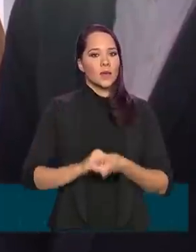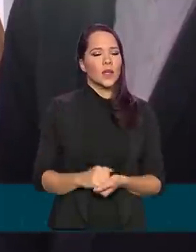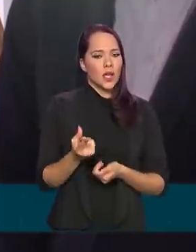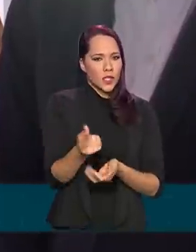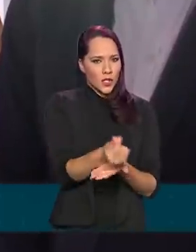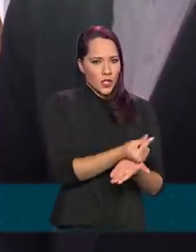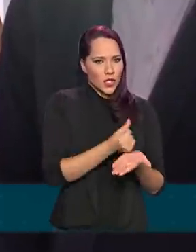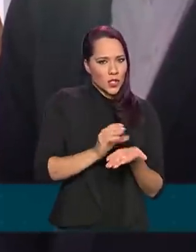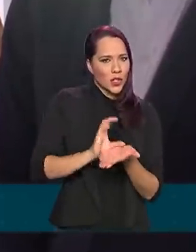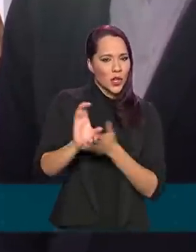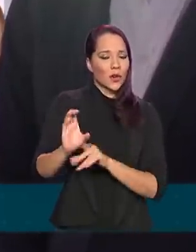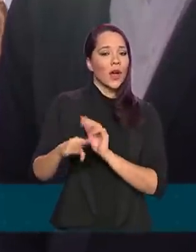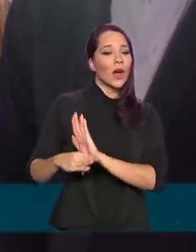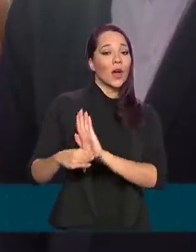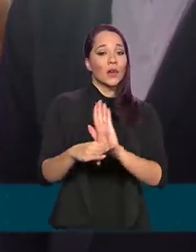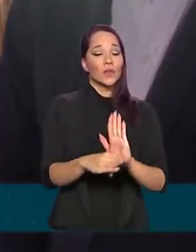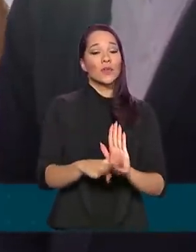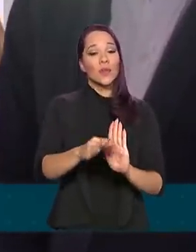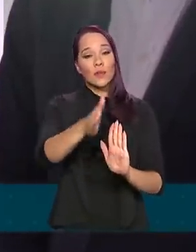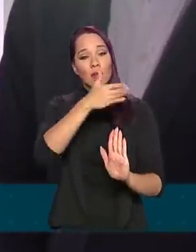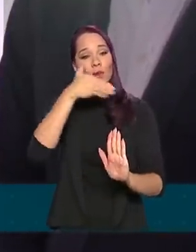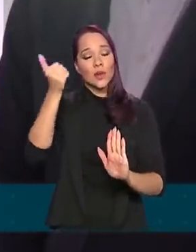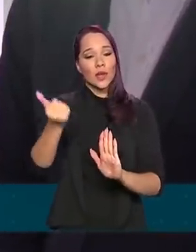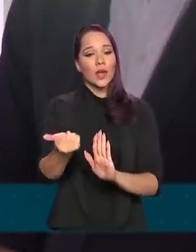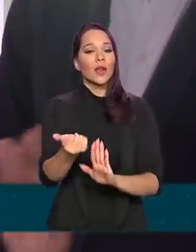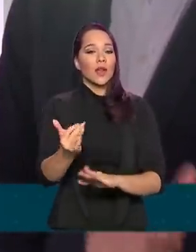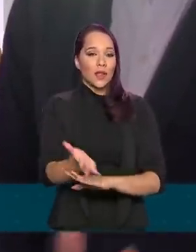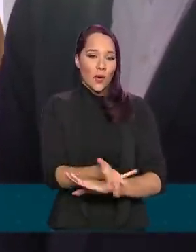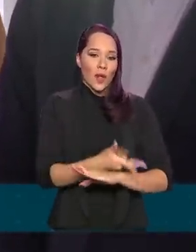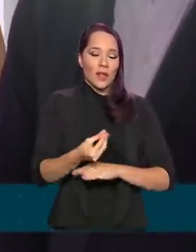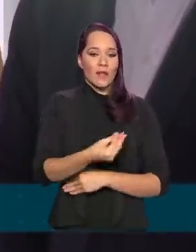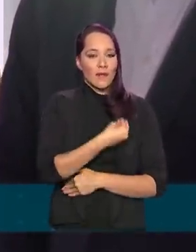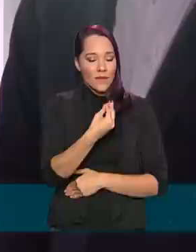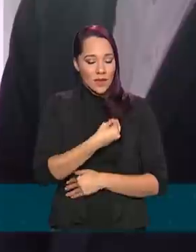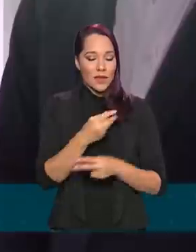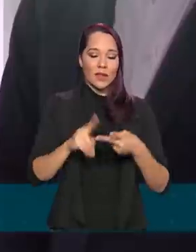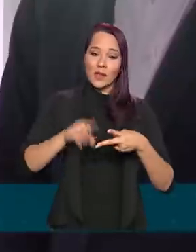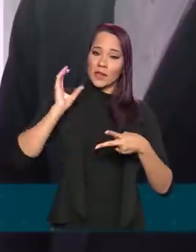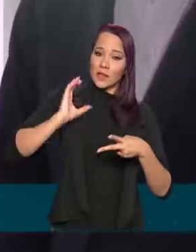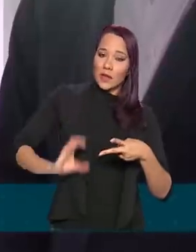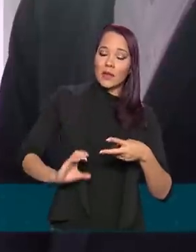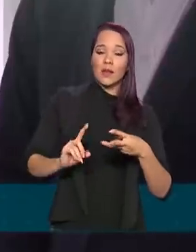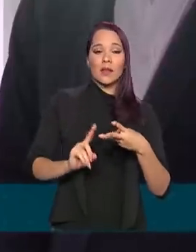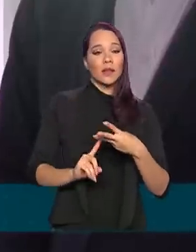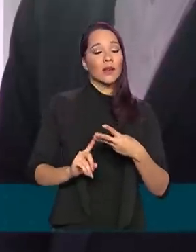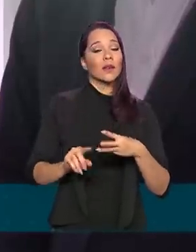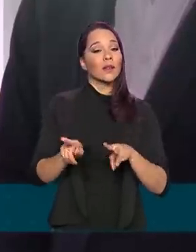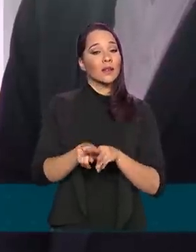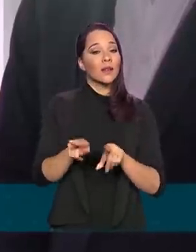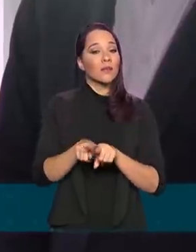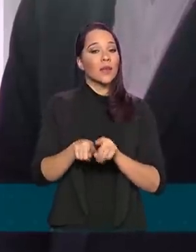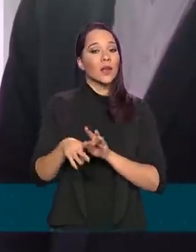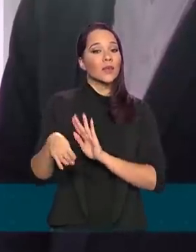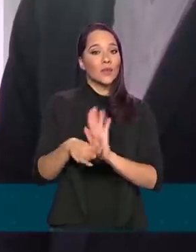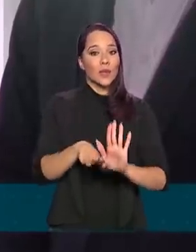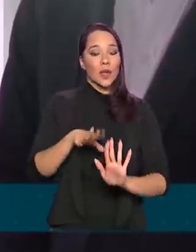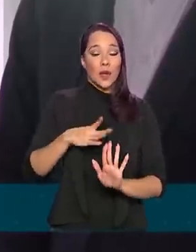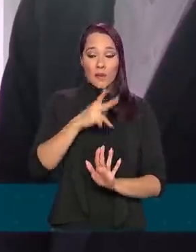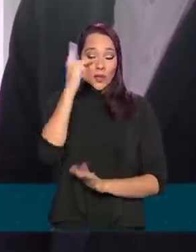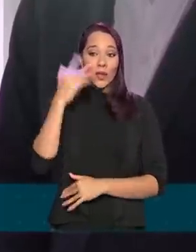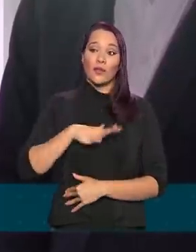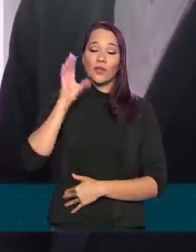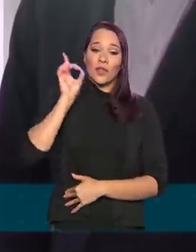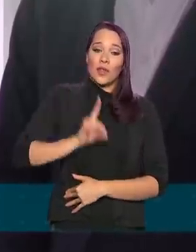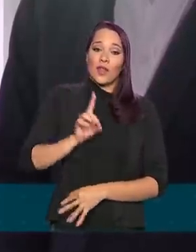recursos propiciam a melhoria da qualidade de vida, da cidadania, resgate de direitos da